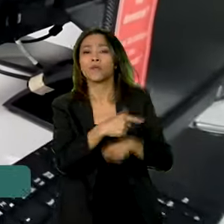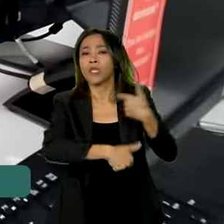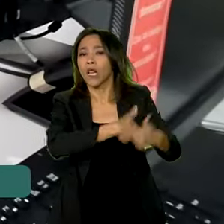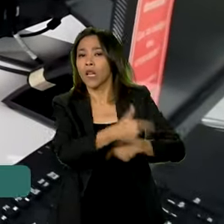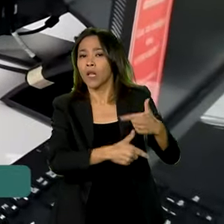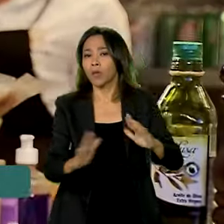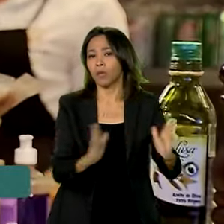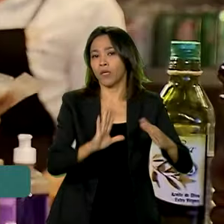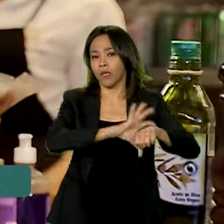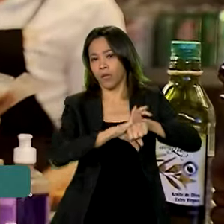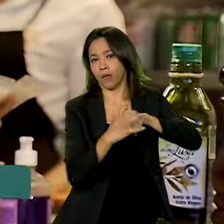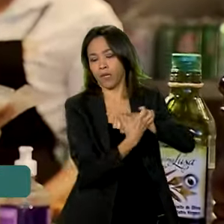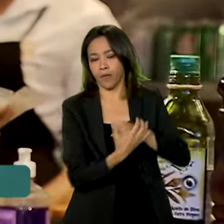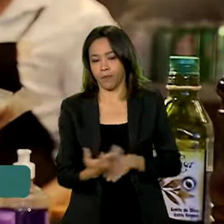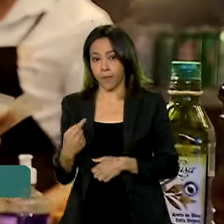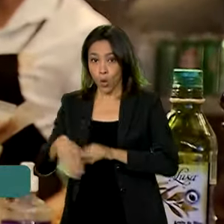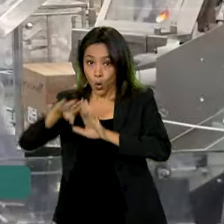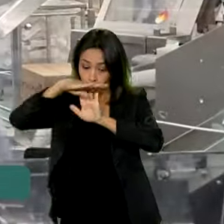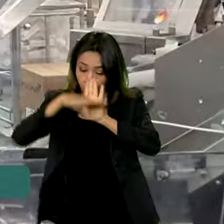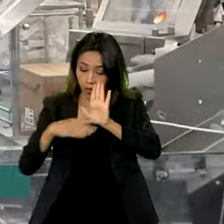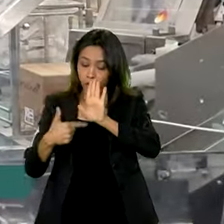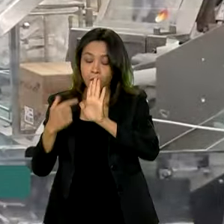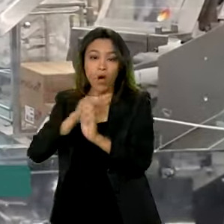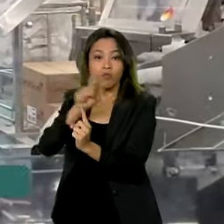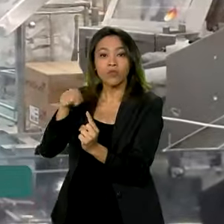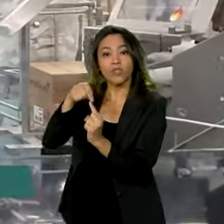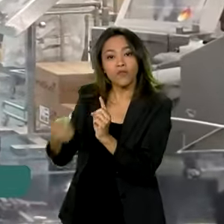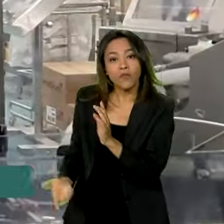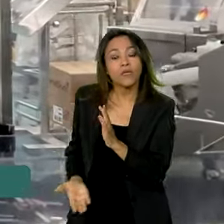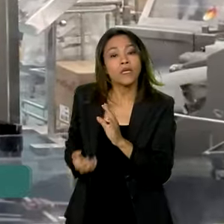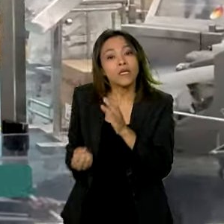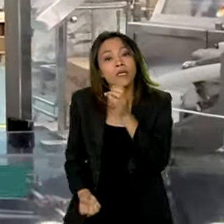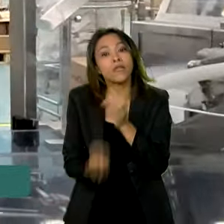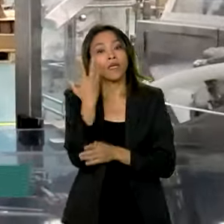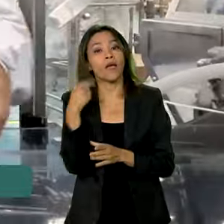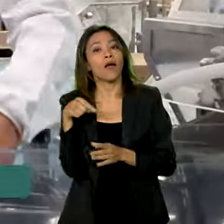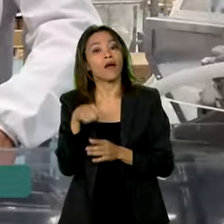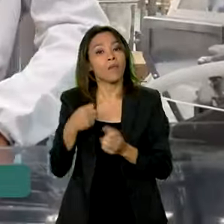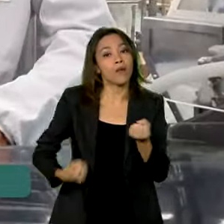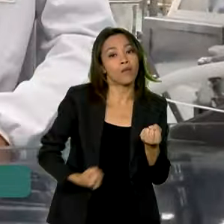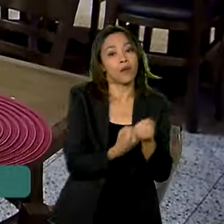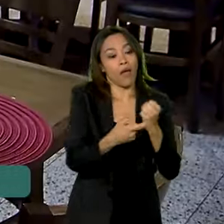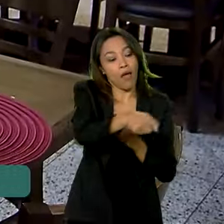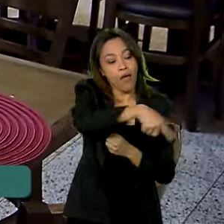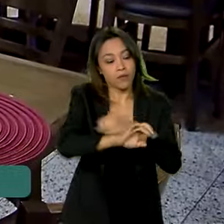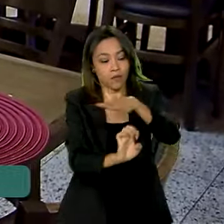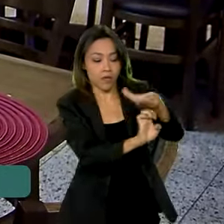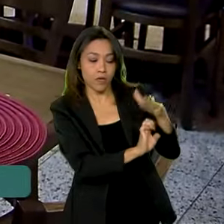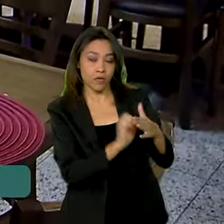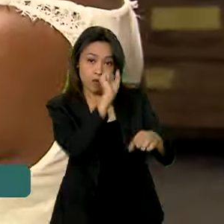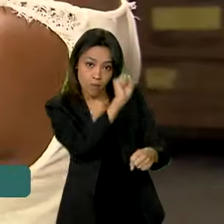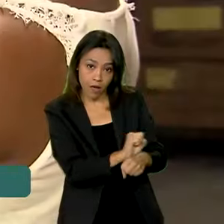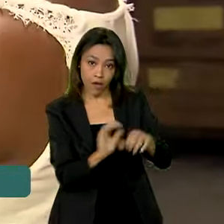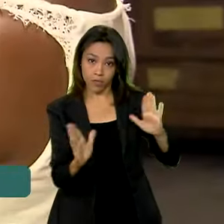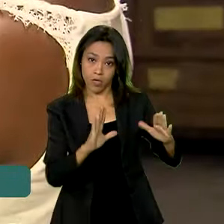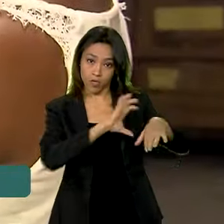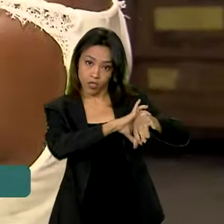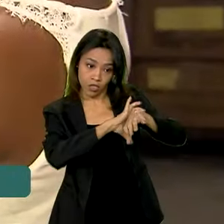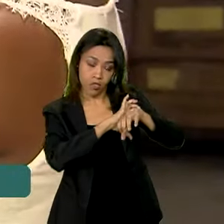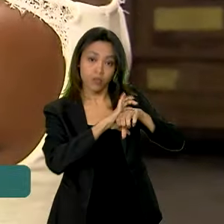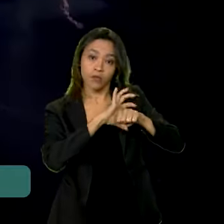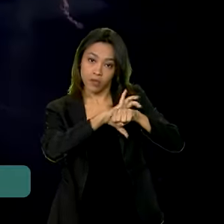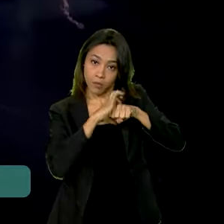Criado para ajudar empresas que tiveram de paralisar as atividades durante a pandemia de Covid-19, o PERSI, Programa